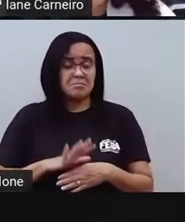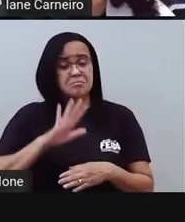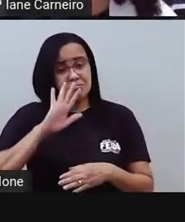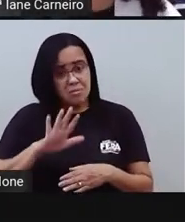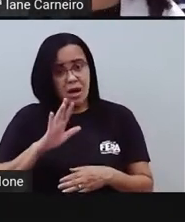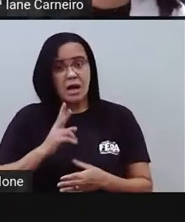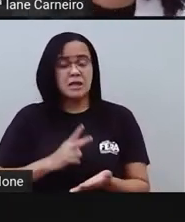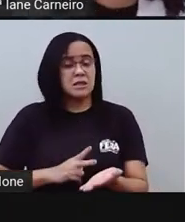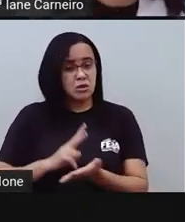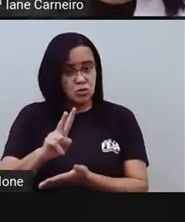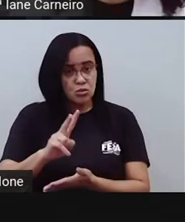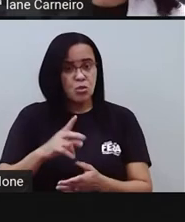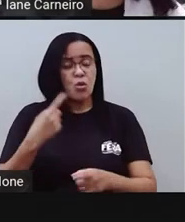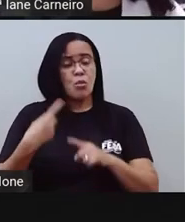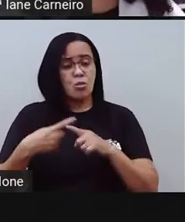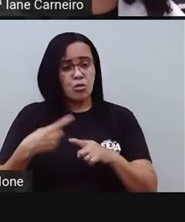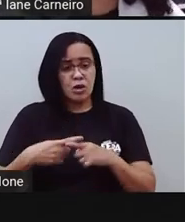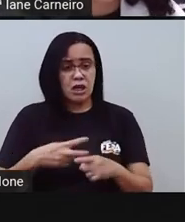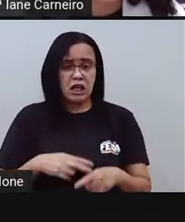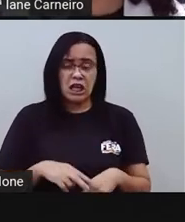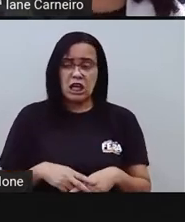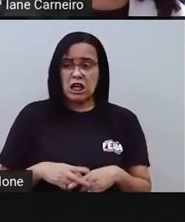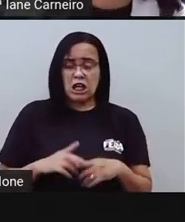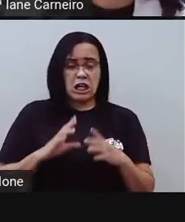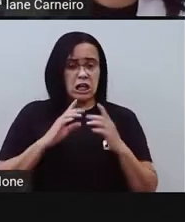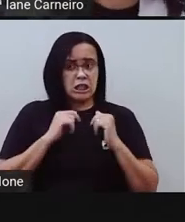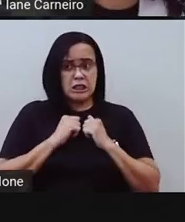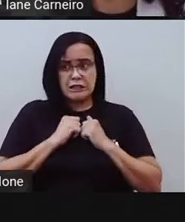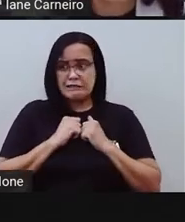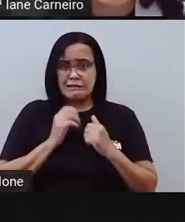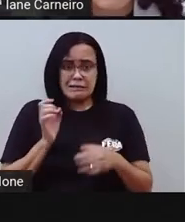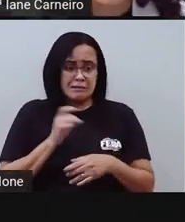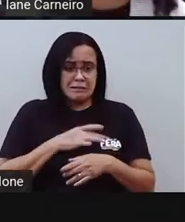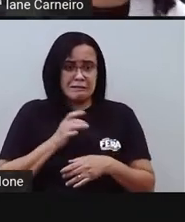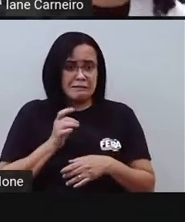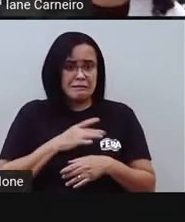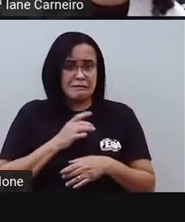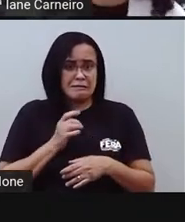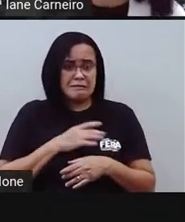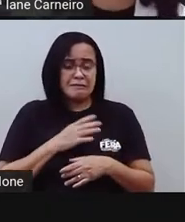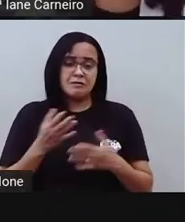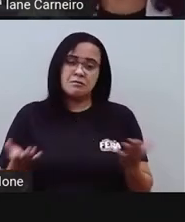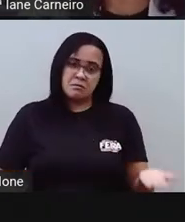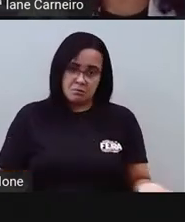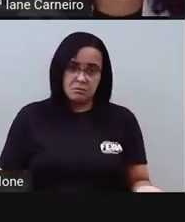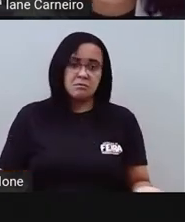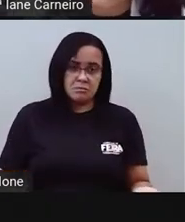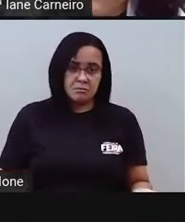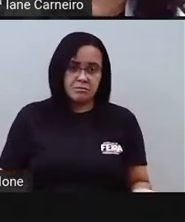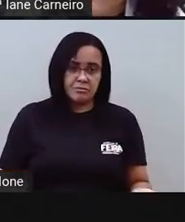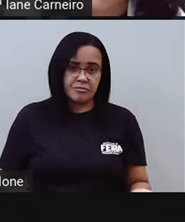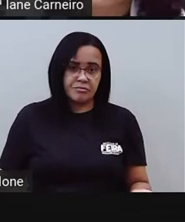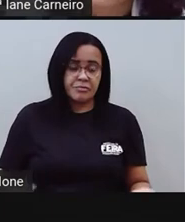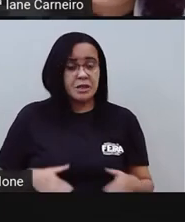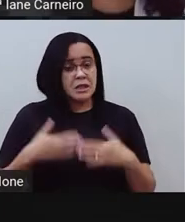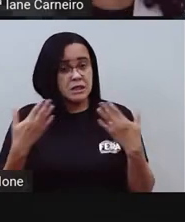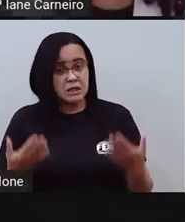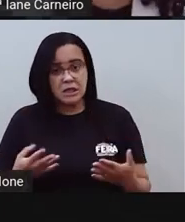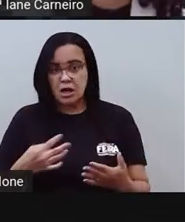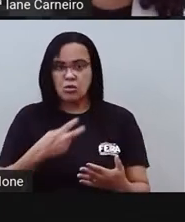desrespeitosa, né? Será que eu tô aqui passando do limite e ofendendo o meu colega?